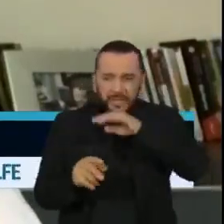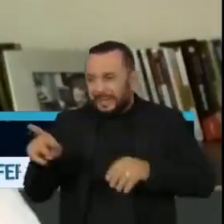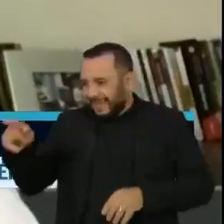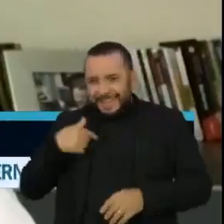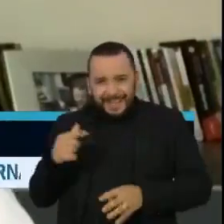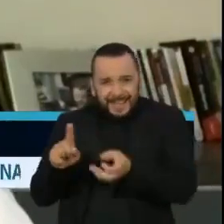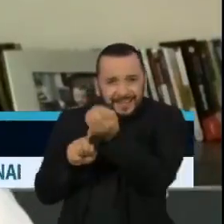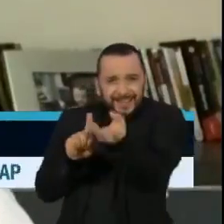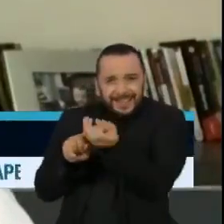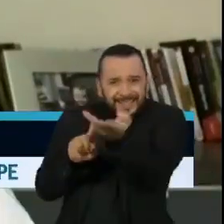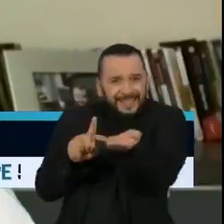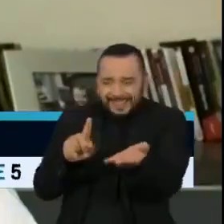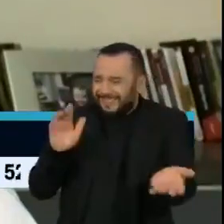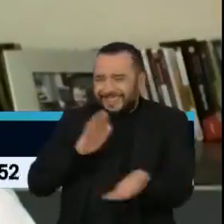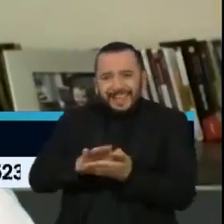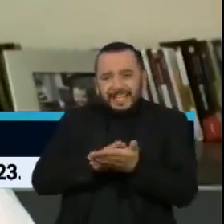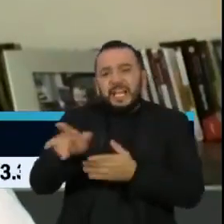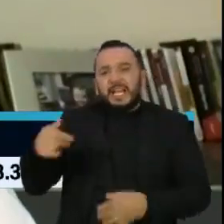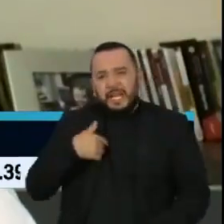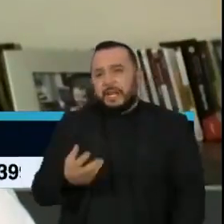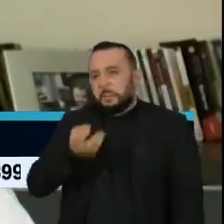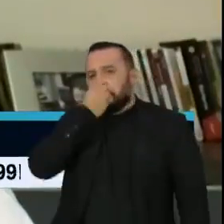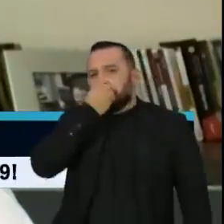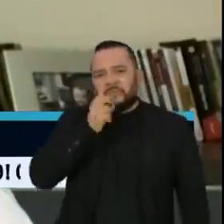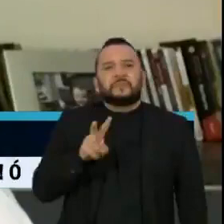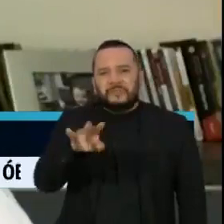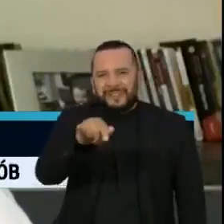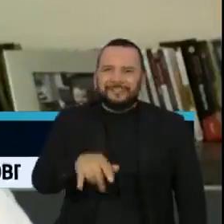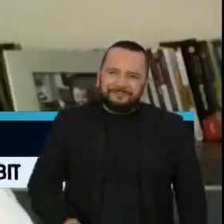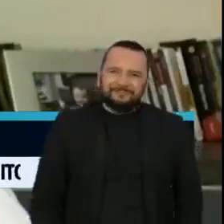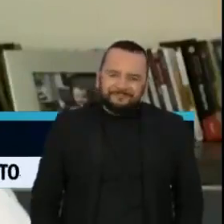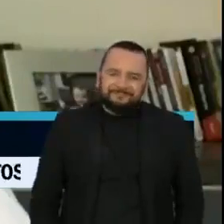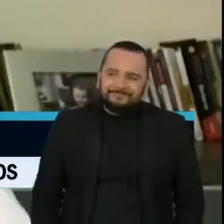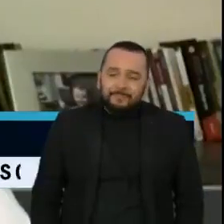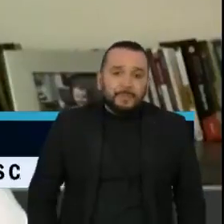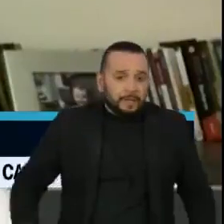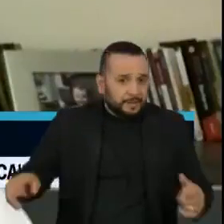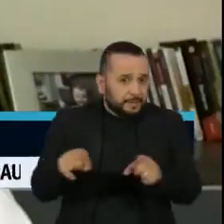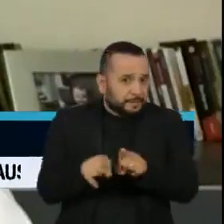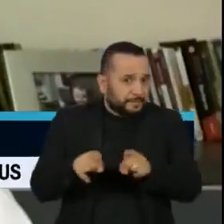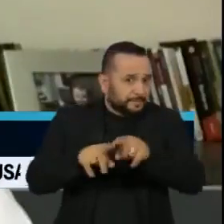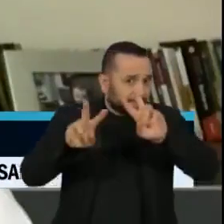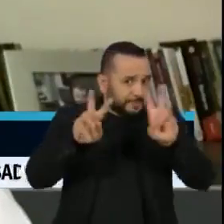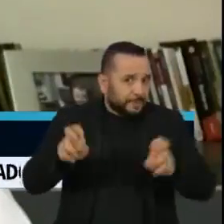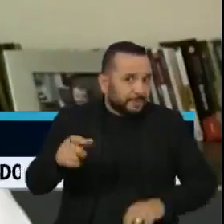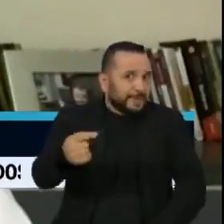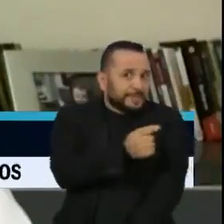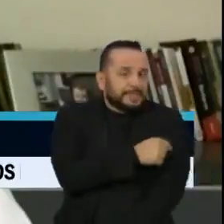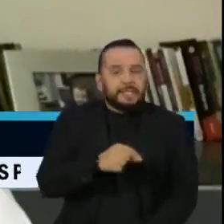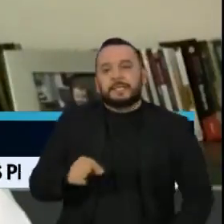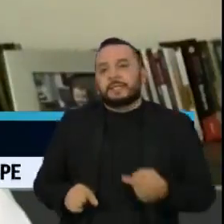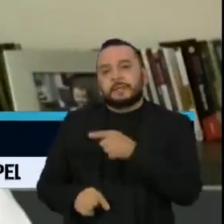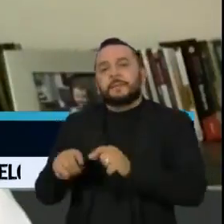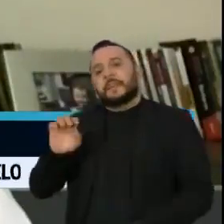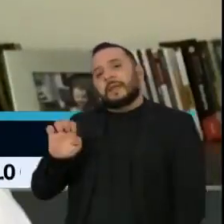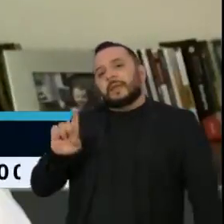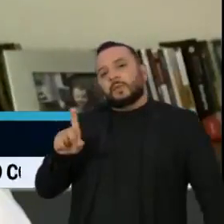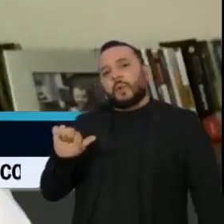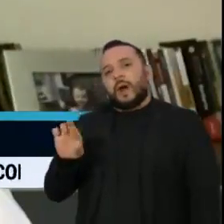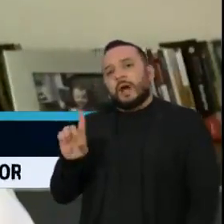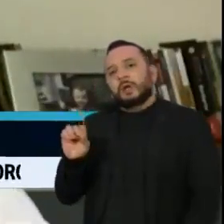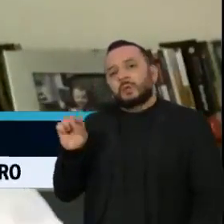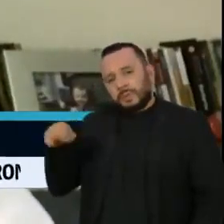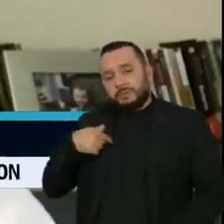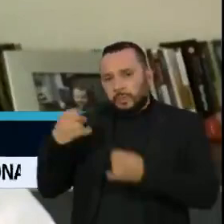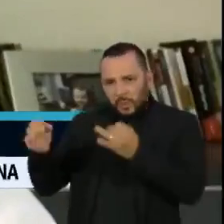absolutamente nada. E, sobre vacina, o próprio Pazuello deixou claro na CPI que não era ele que